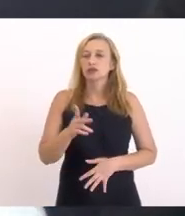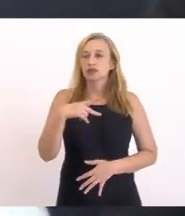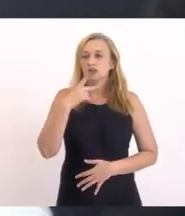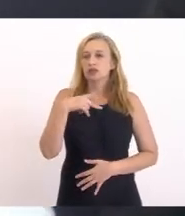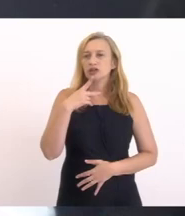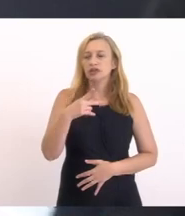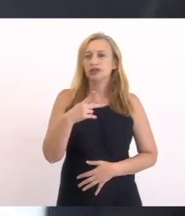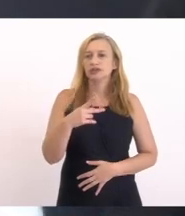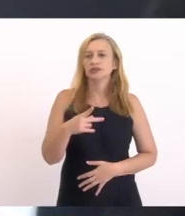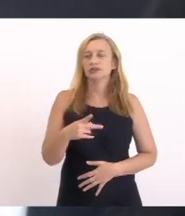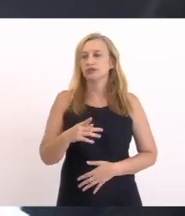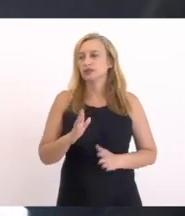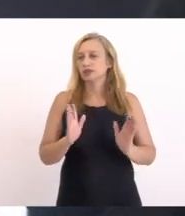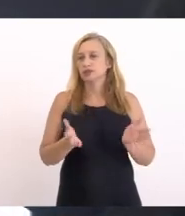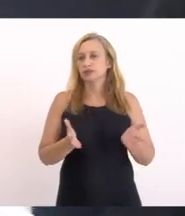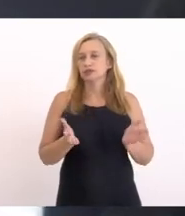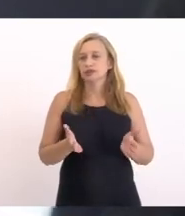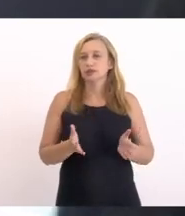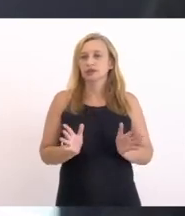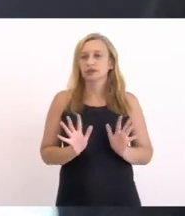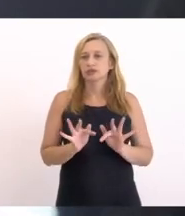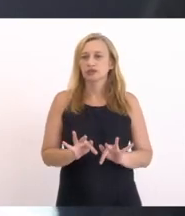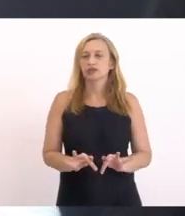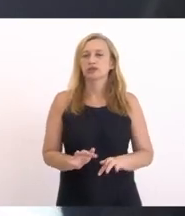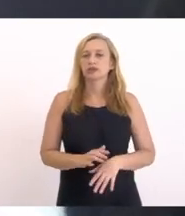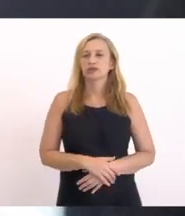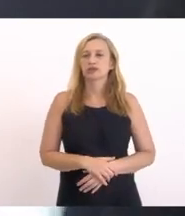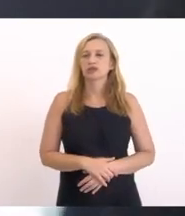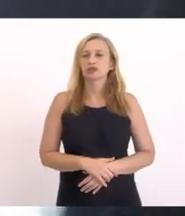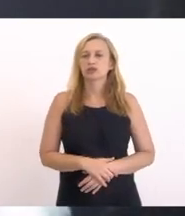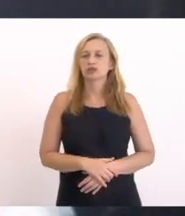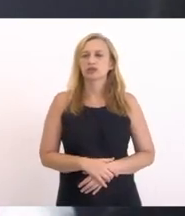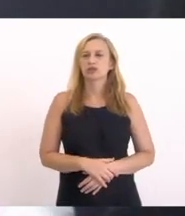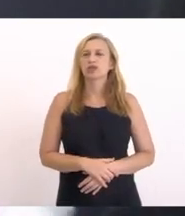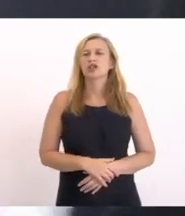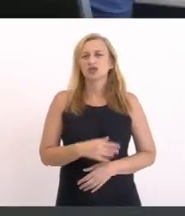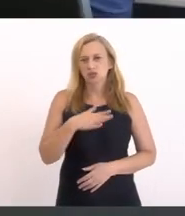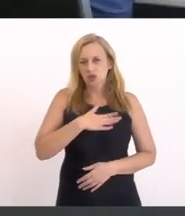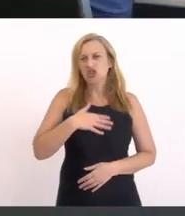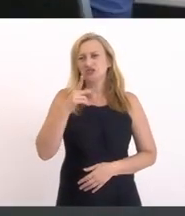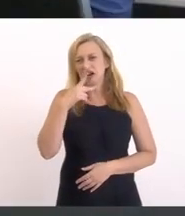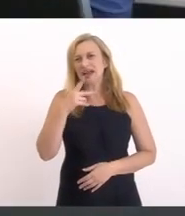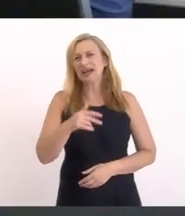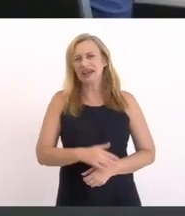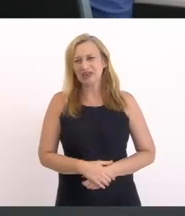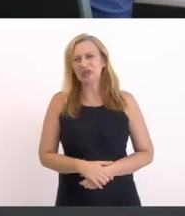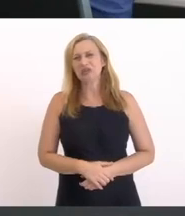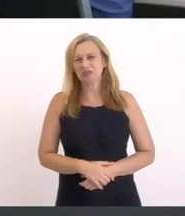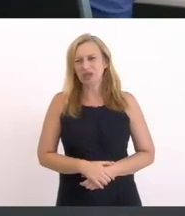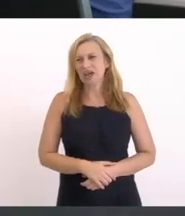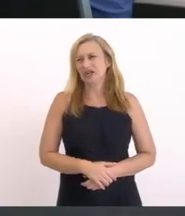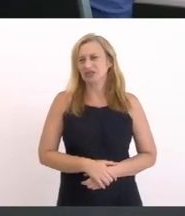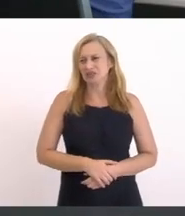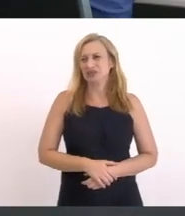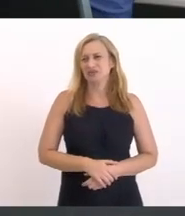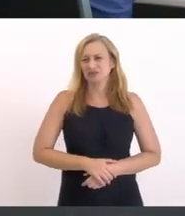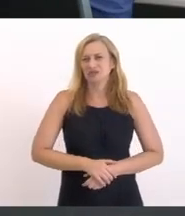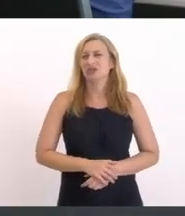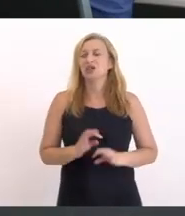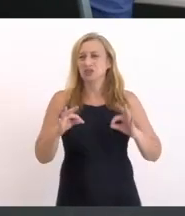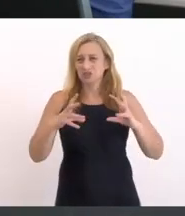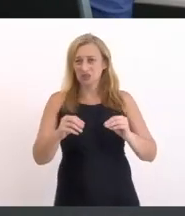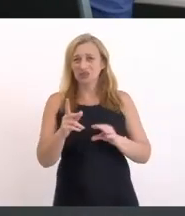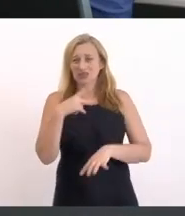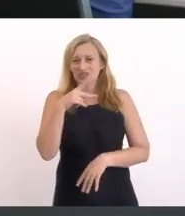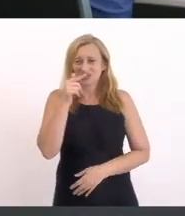agora Para finalizar Para Eu queria dar só uma palavrinha Duas palavrinhas O senhor gosta de falar Olha só Não Tudo que está se